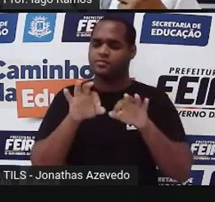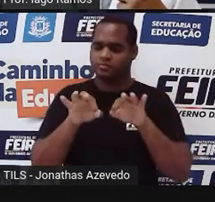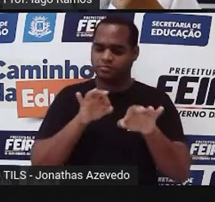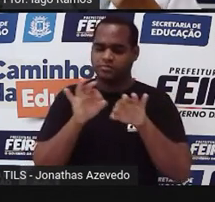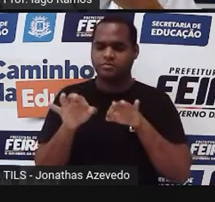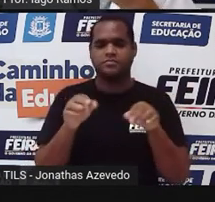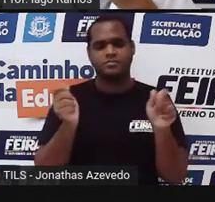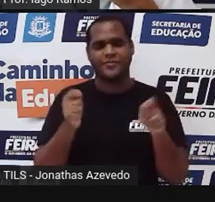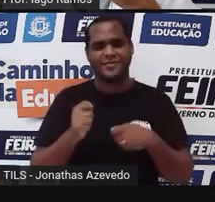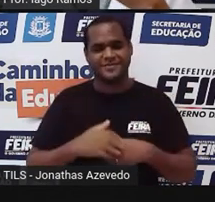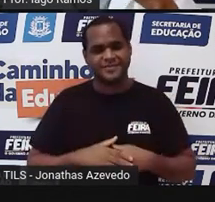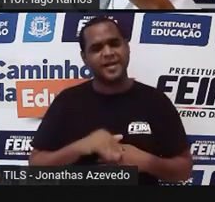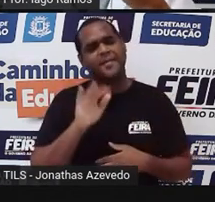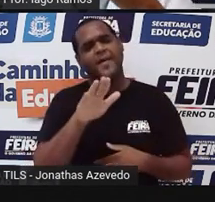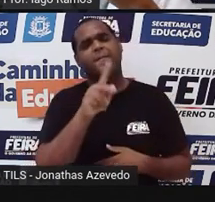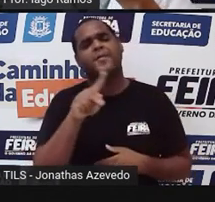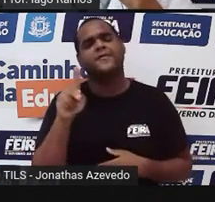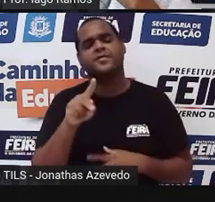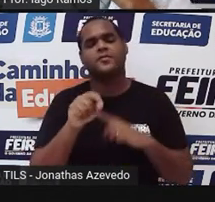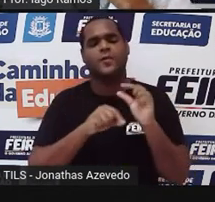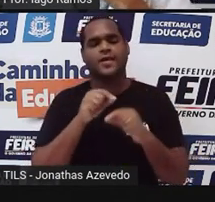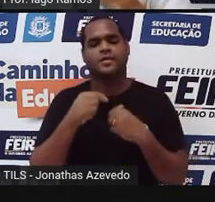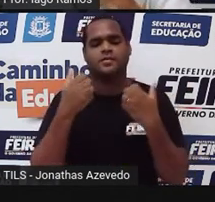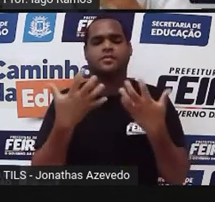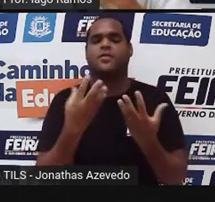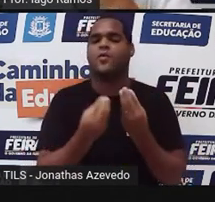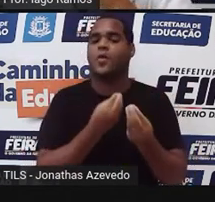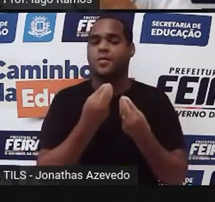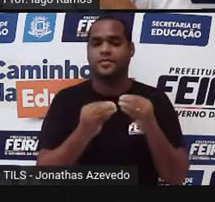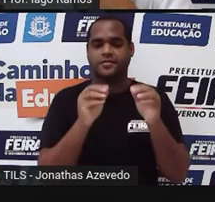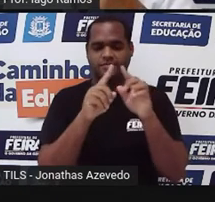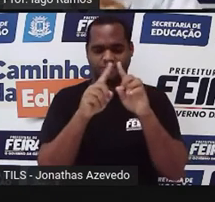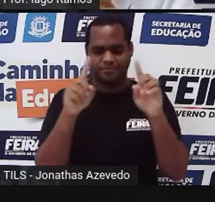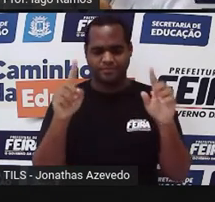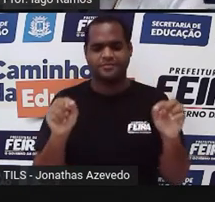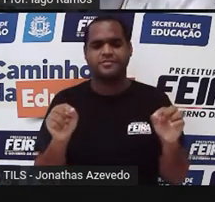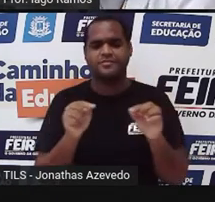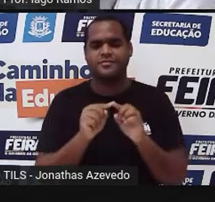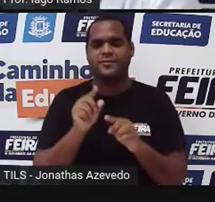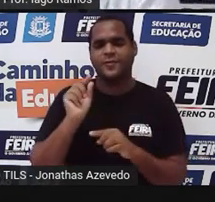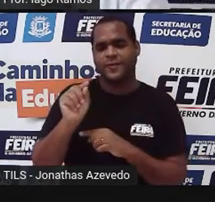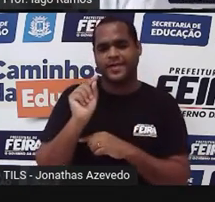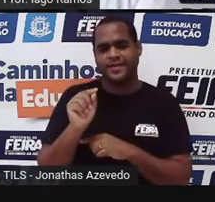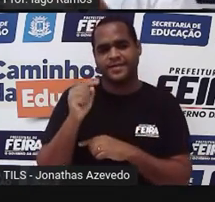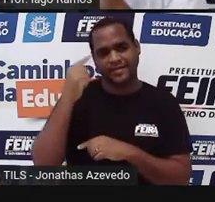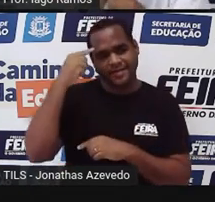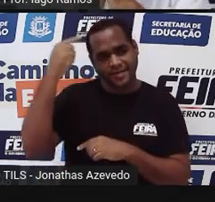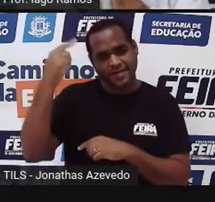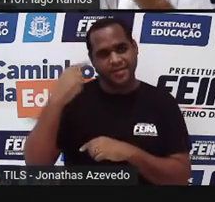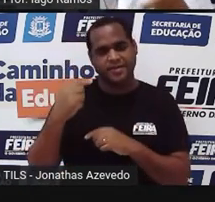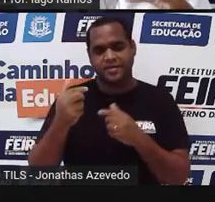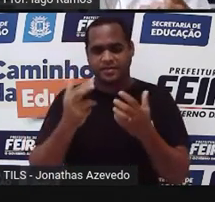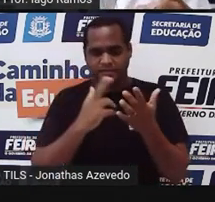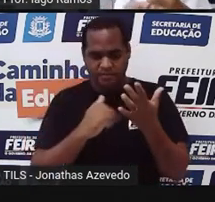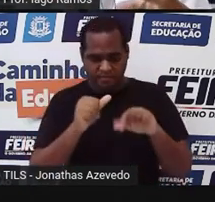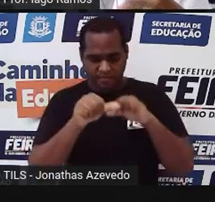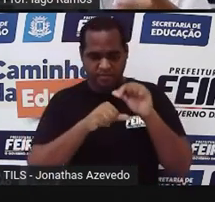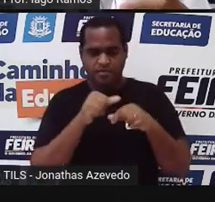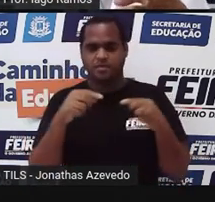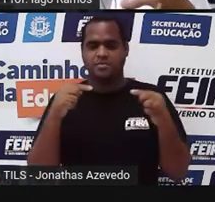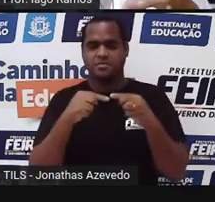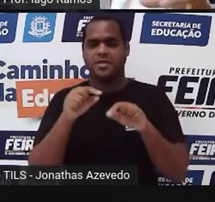Tá bom? Ô, professor, perguntaram, como é que faz esses retângulos? Como é que dessa figura que está aí, eu vou fazer